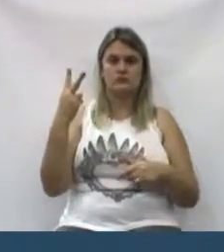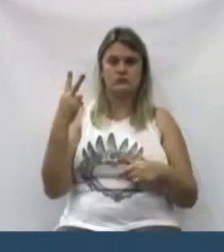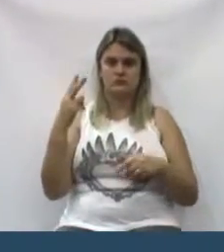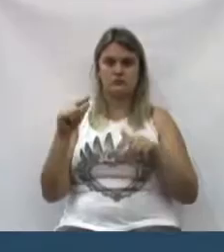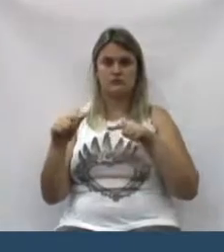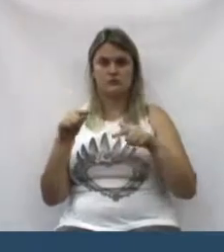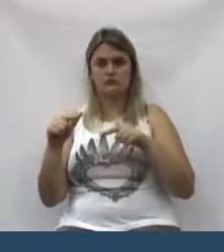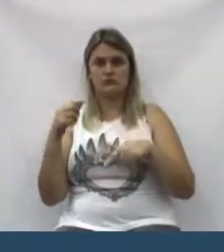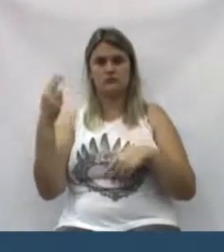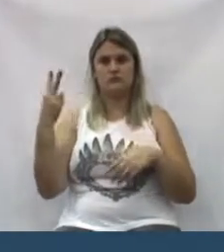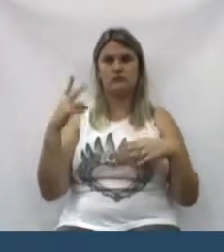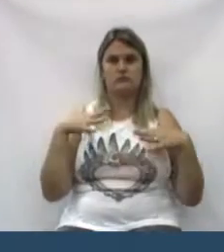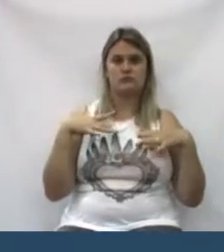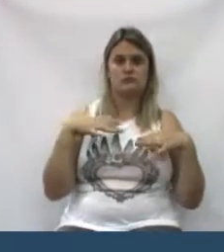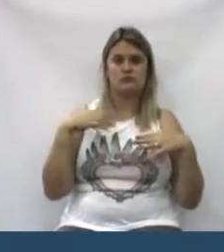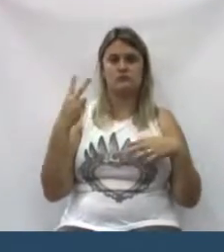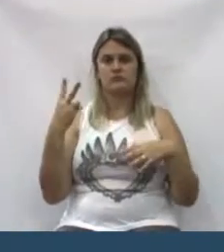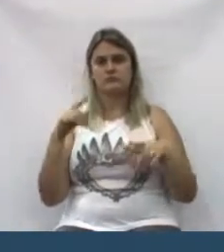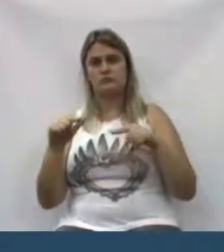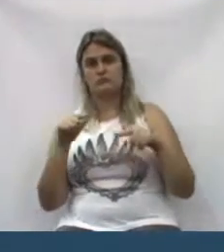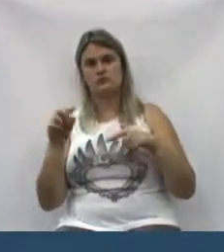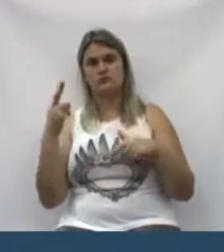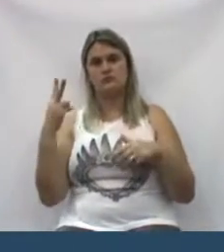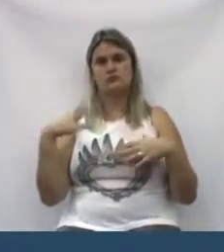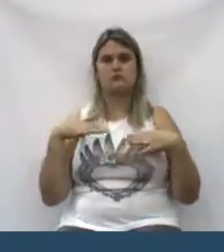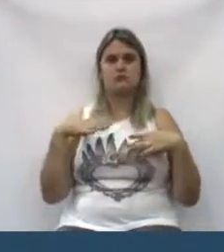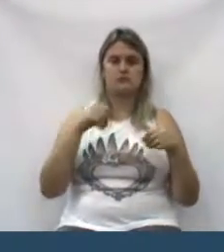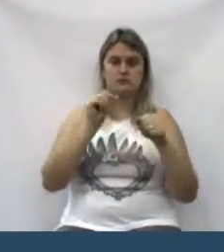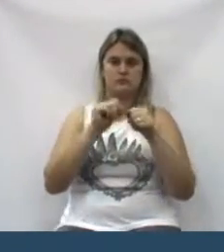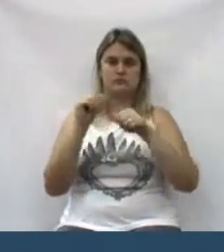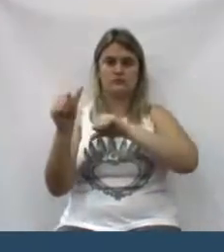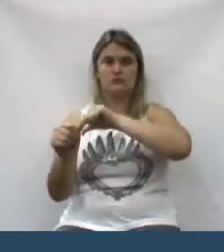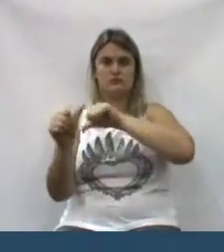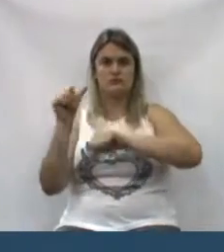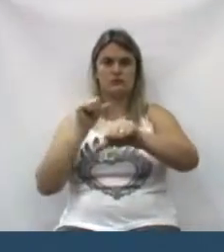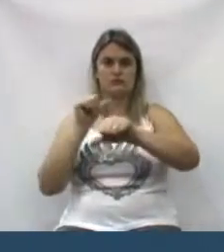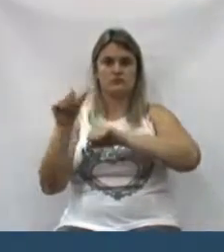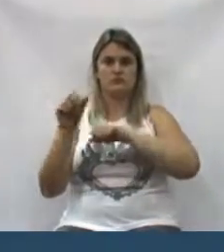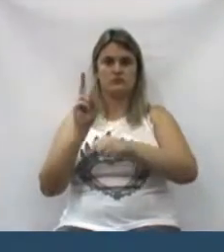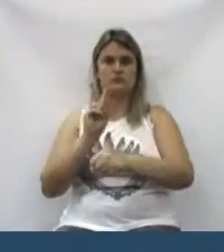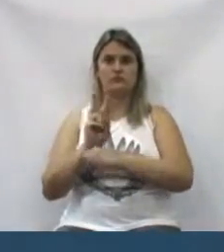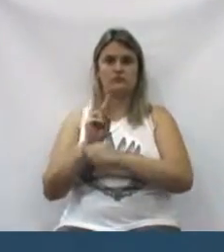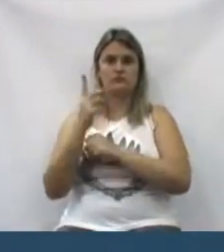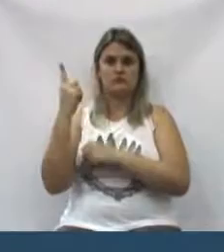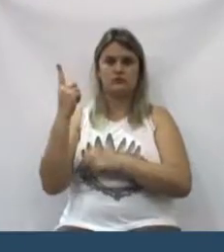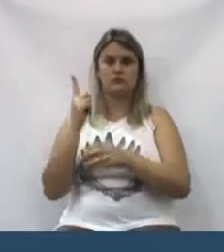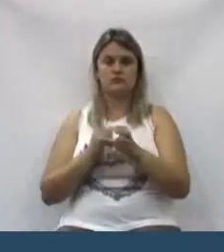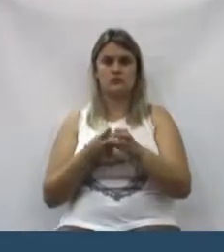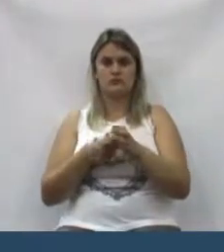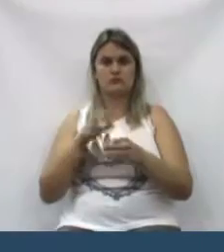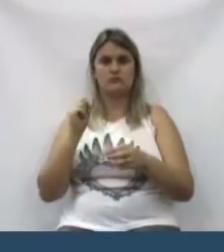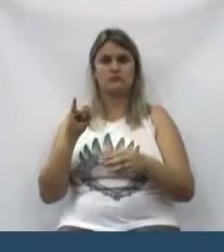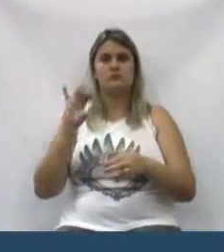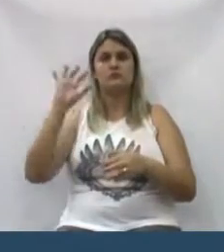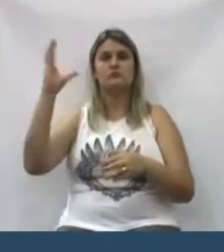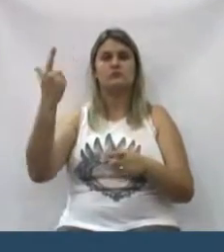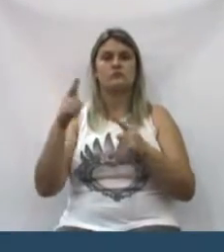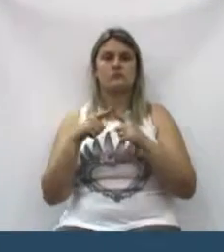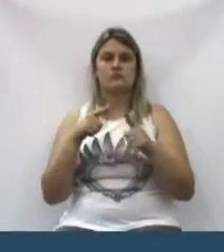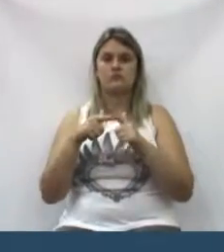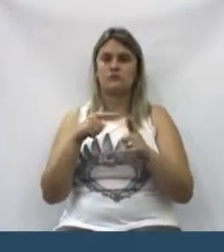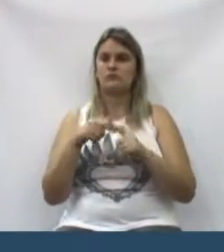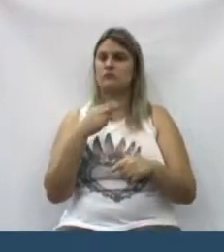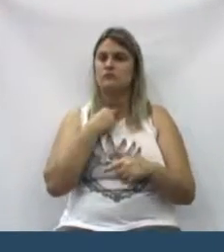o plantão e dois de folga. Estão cuidando de uma cidade. Vocês imaginem quando eles têm que atender uma ocorrência.